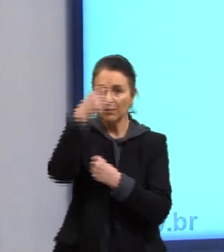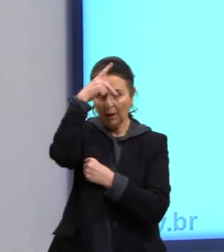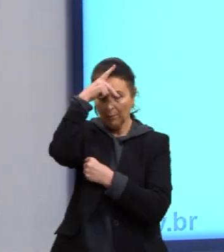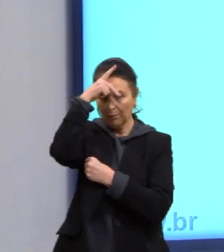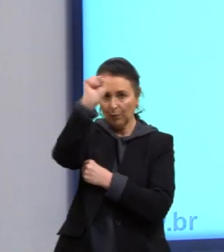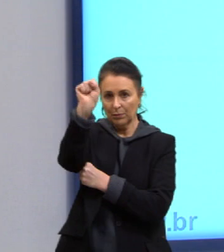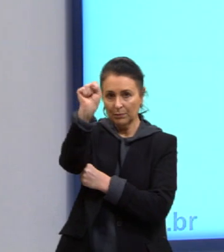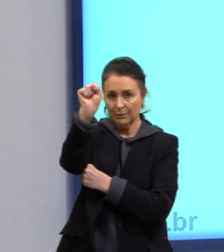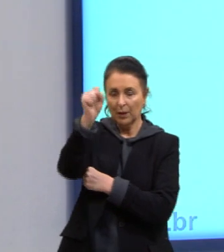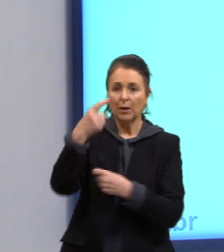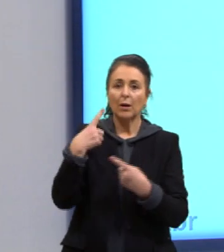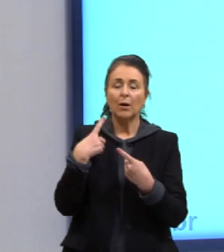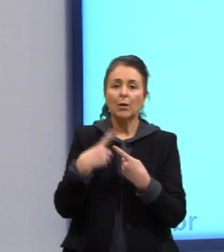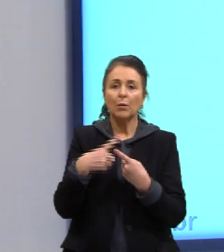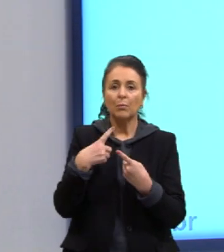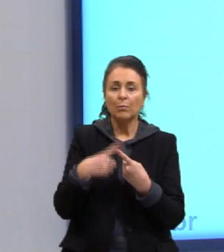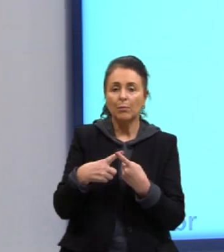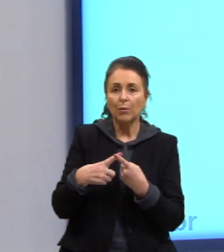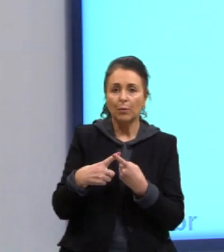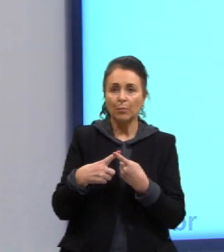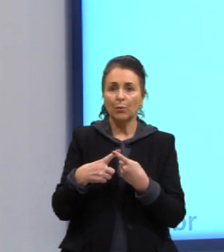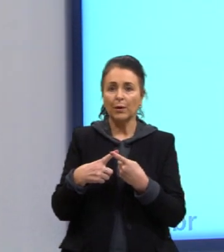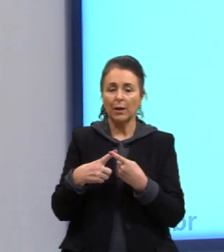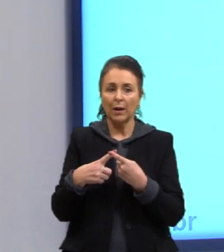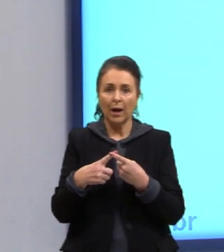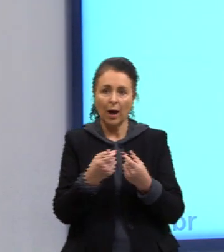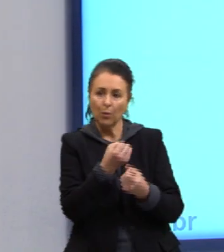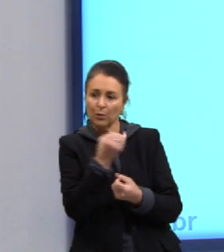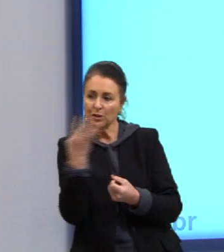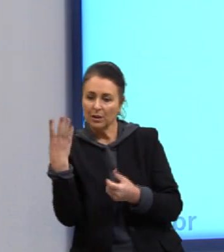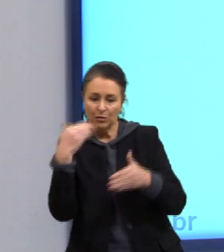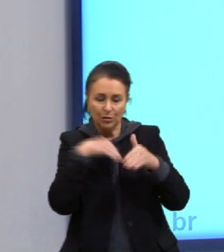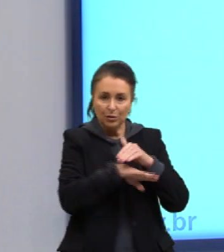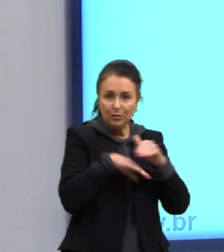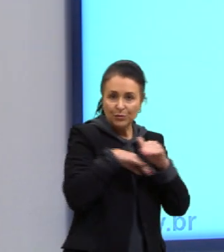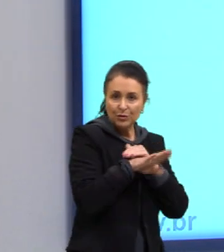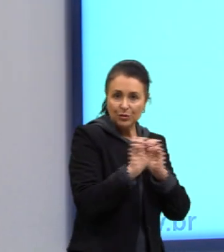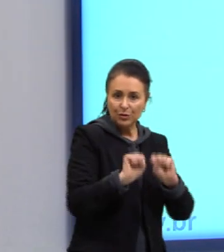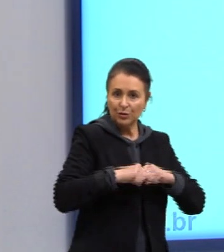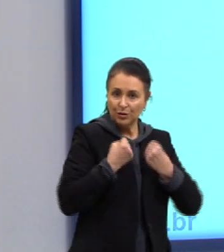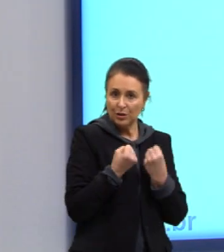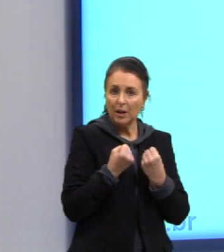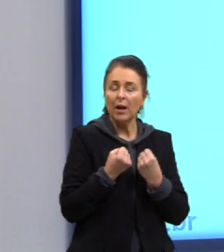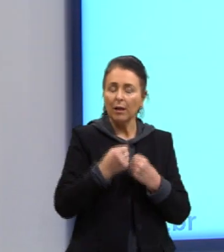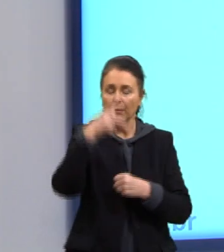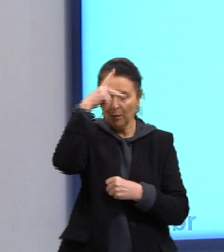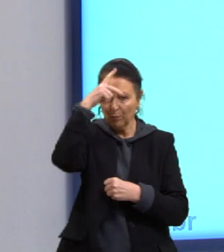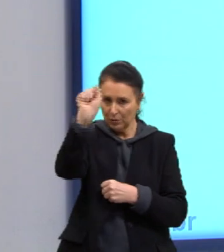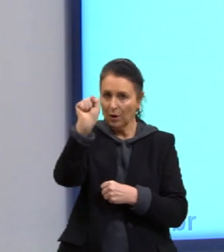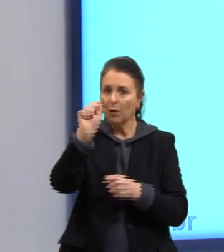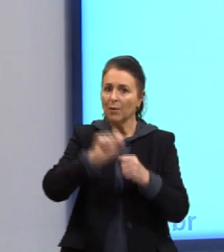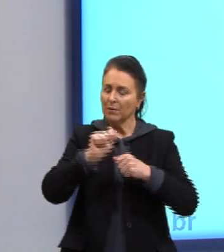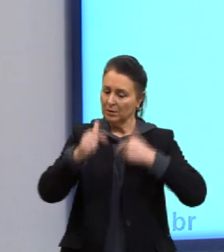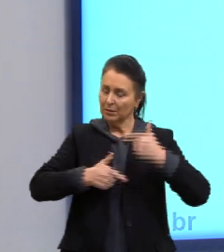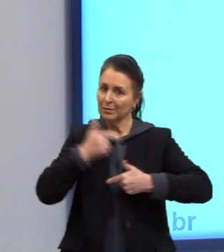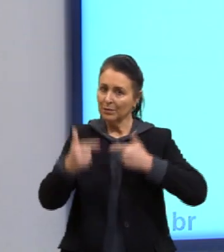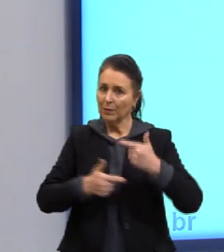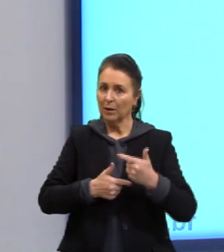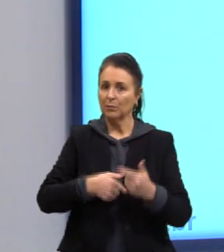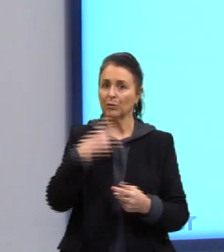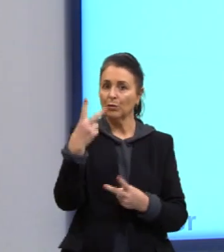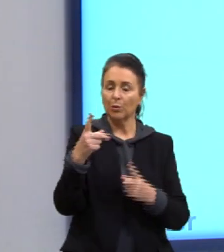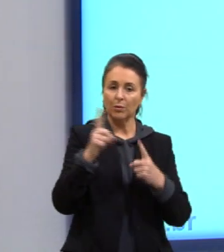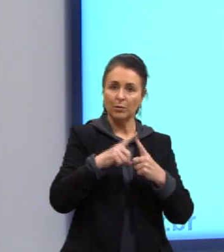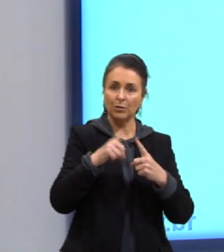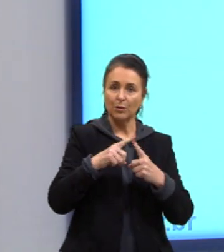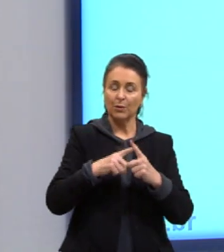armazenagem, ela tem potencial para realizar trabalho. Então, a gente tem dois tipos, que é o potencial